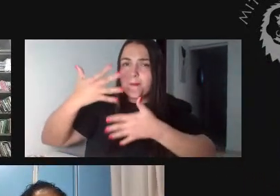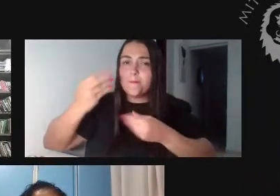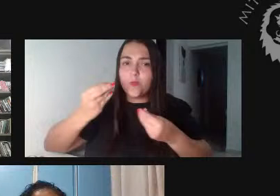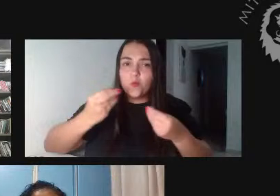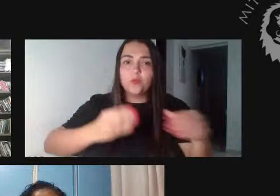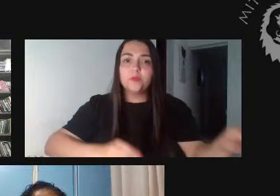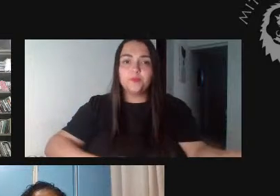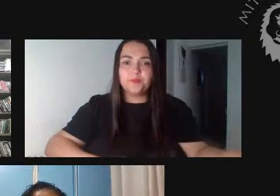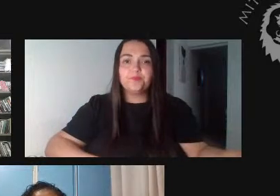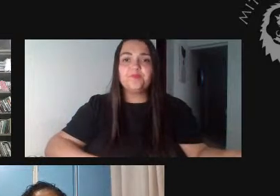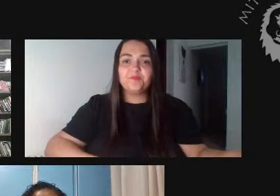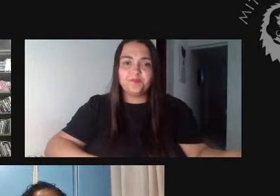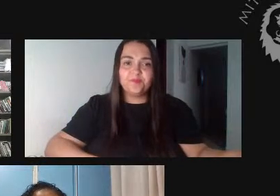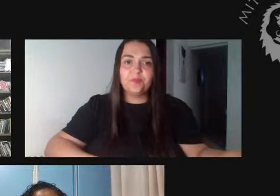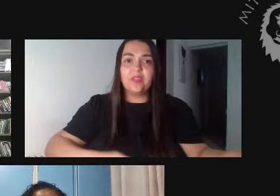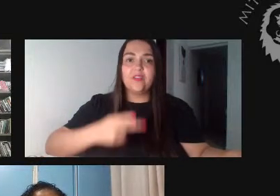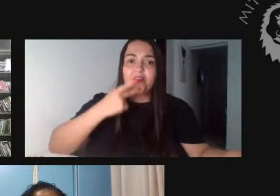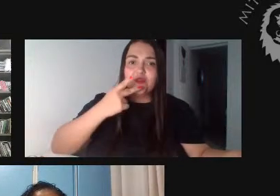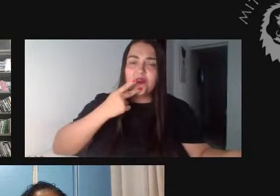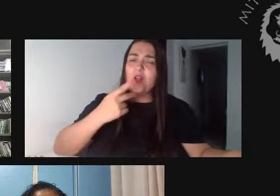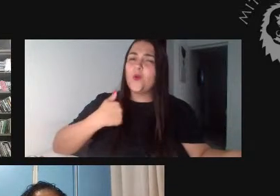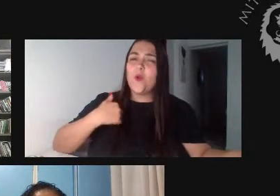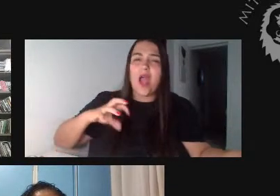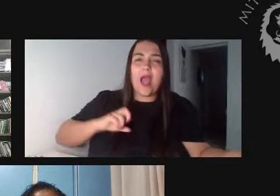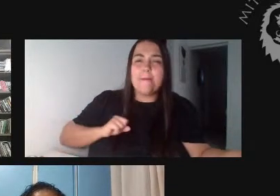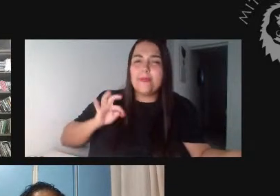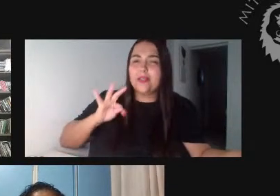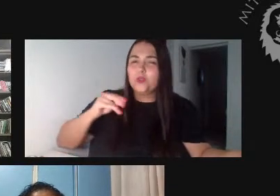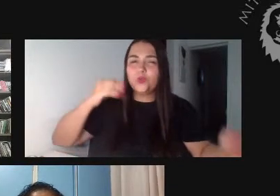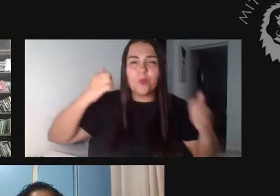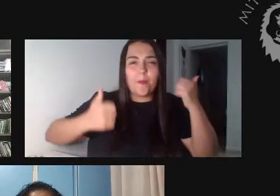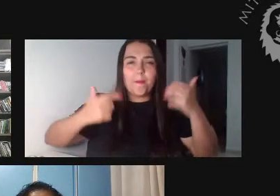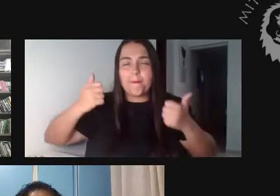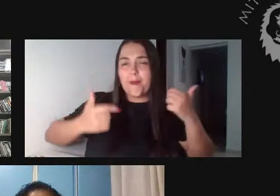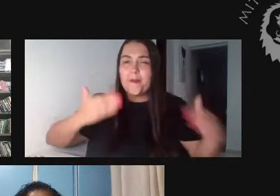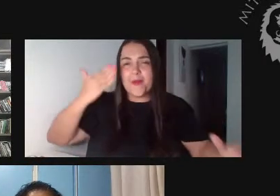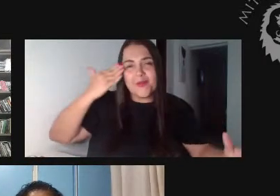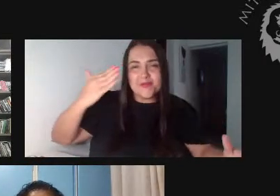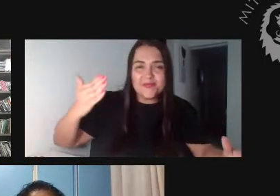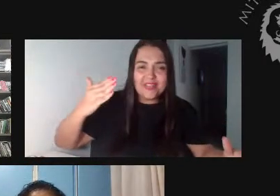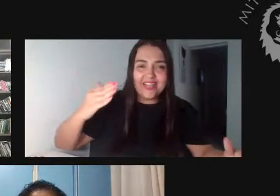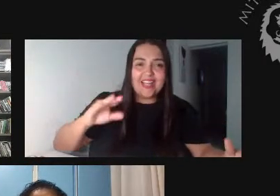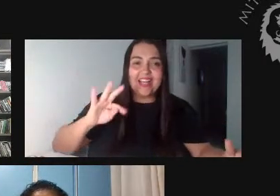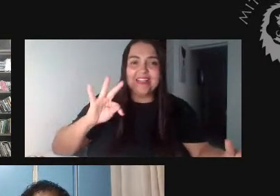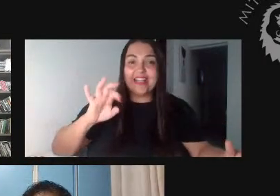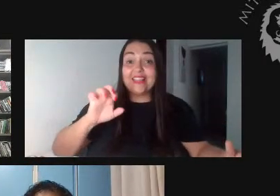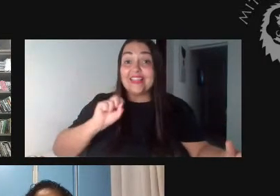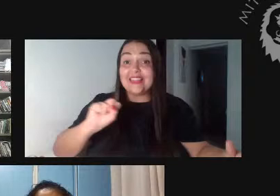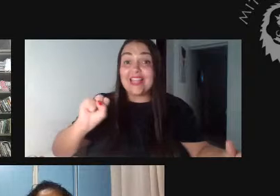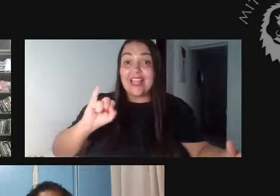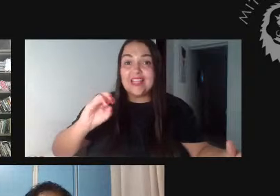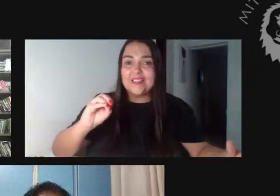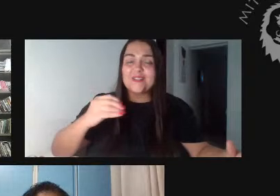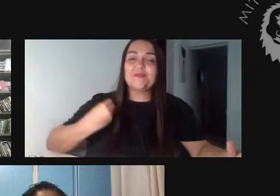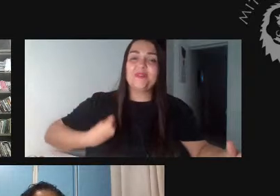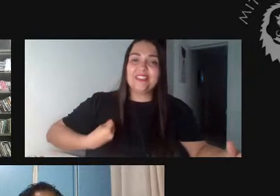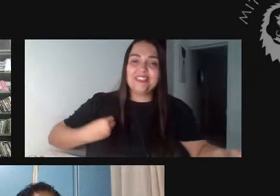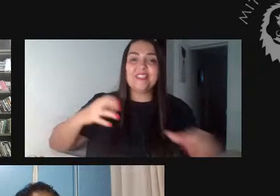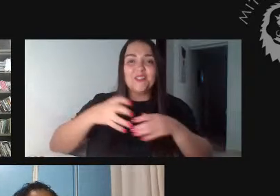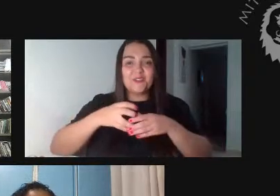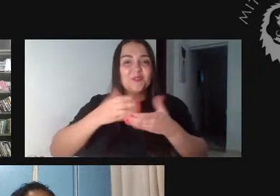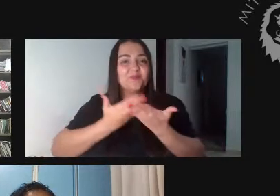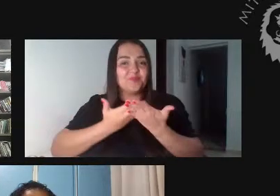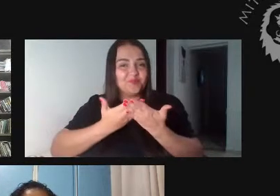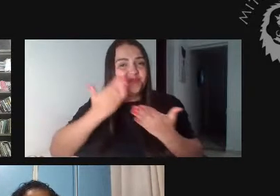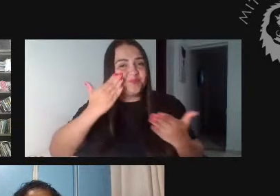aqui o Tessio diz que amou todas as falas obrigada Tessio pela sua presença grupo de estudos